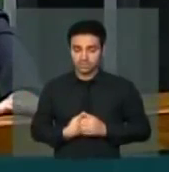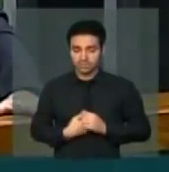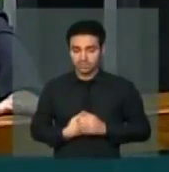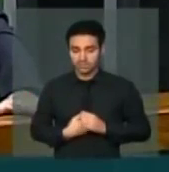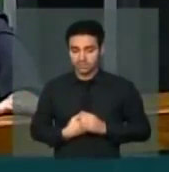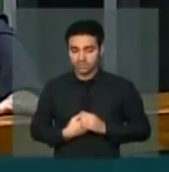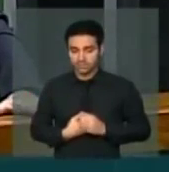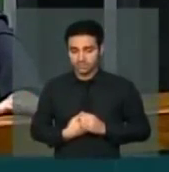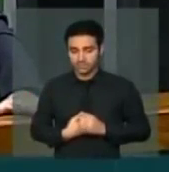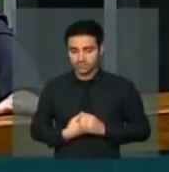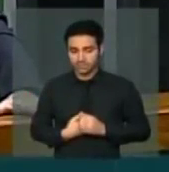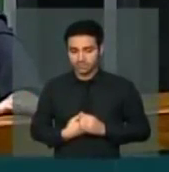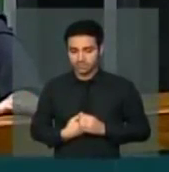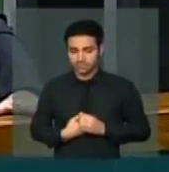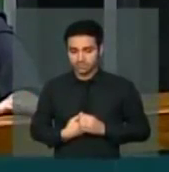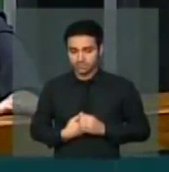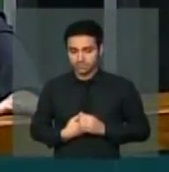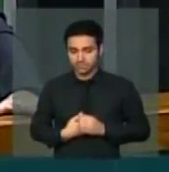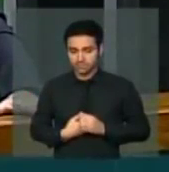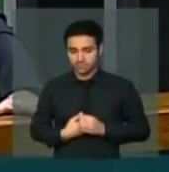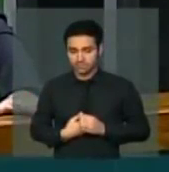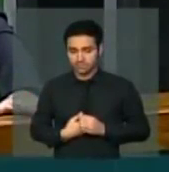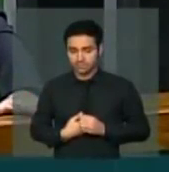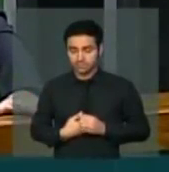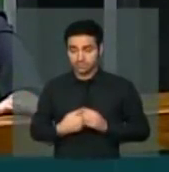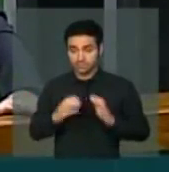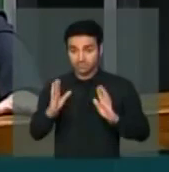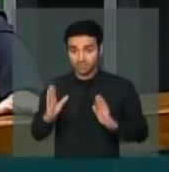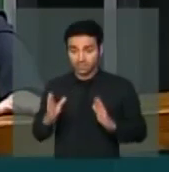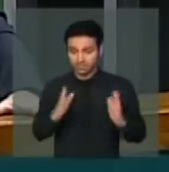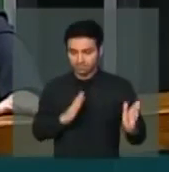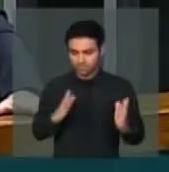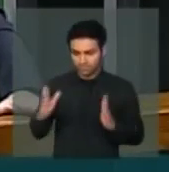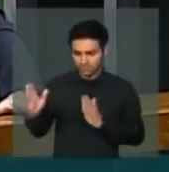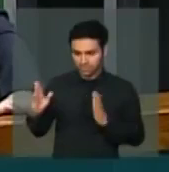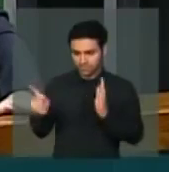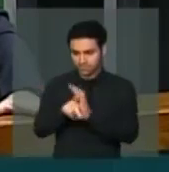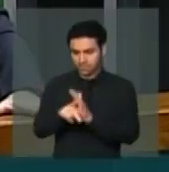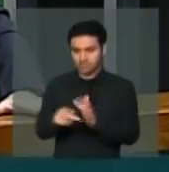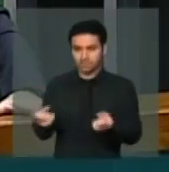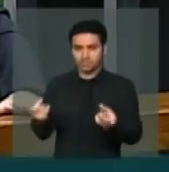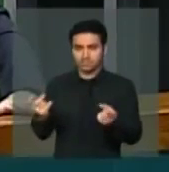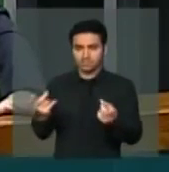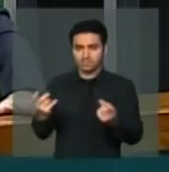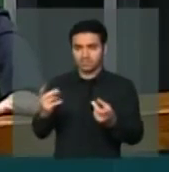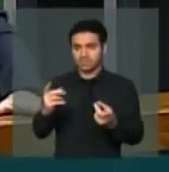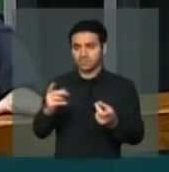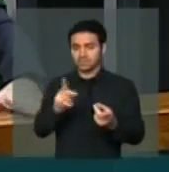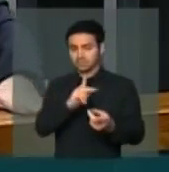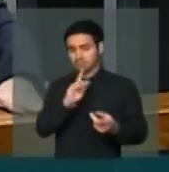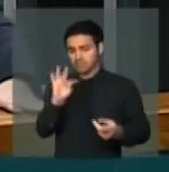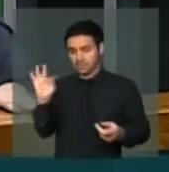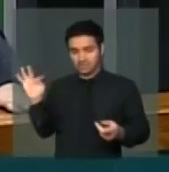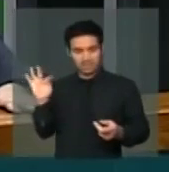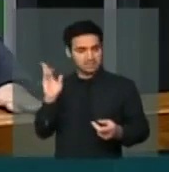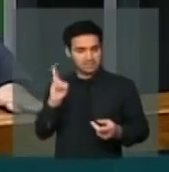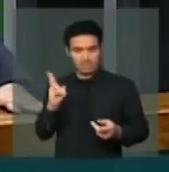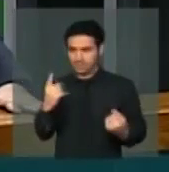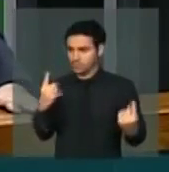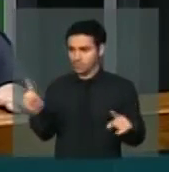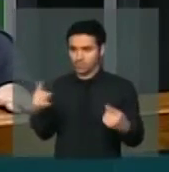Agora, passar por esse processo de privatização tão combatida pelo PT a vida inteira,